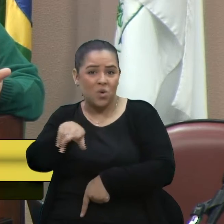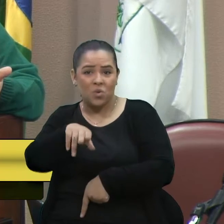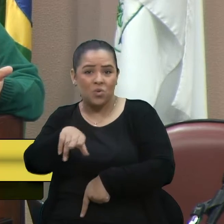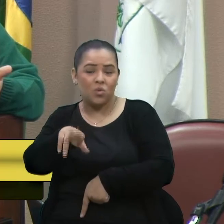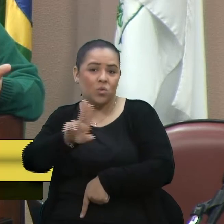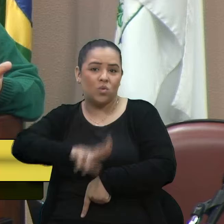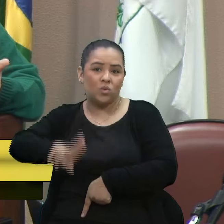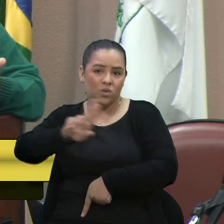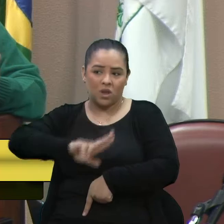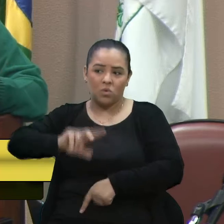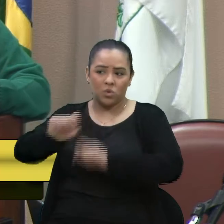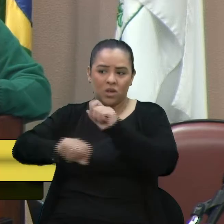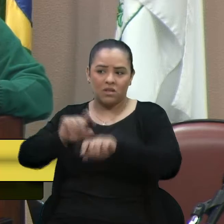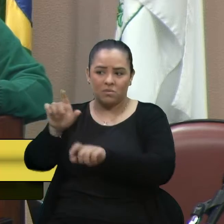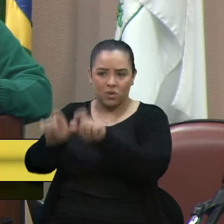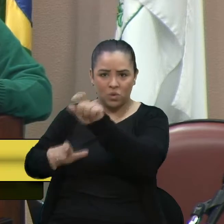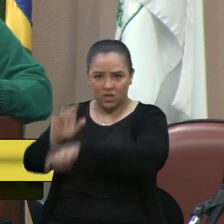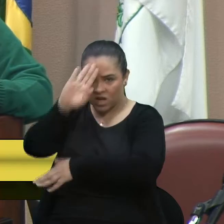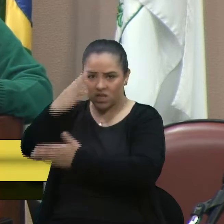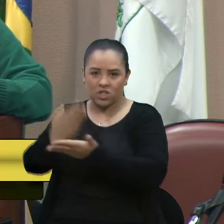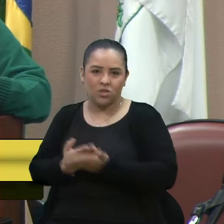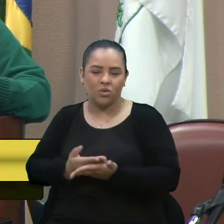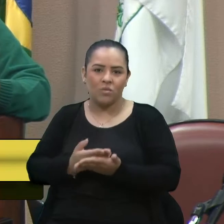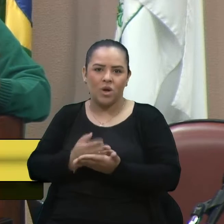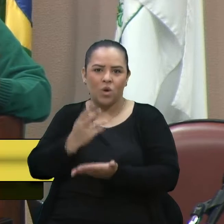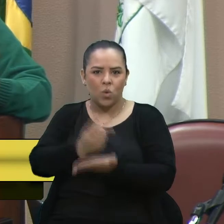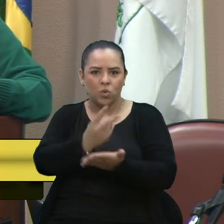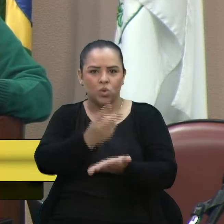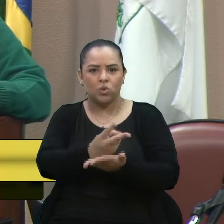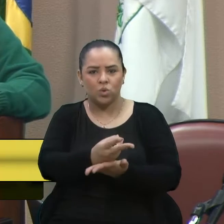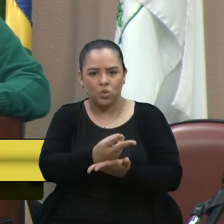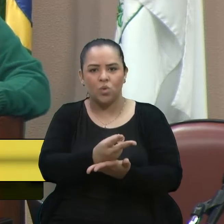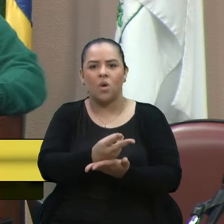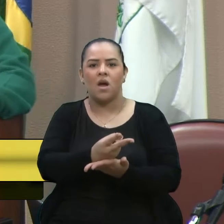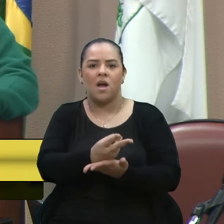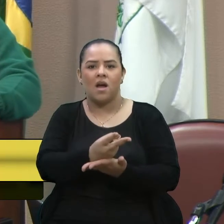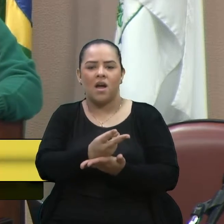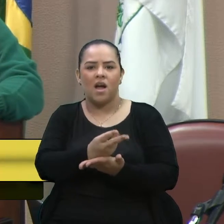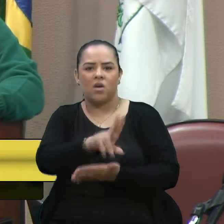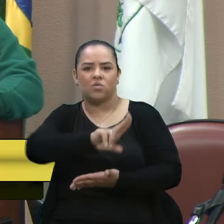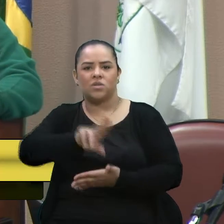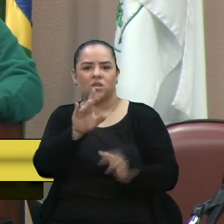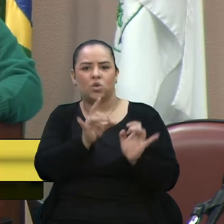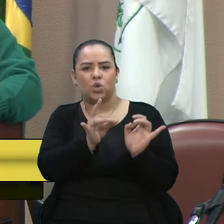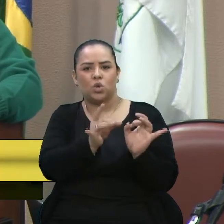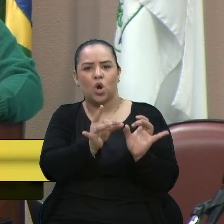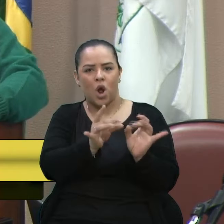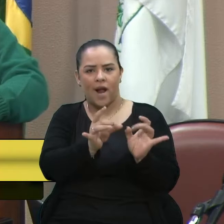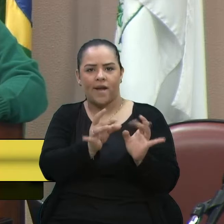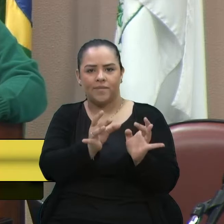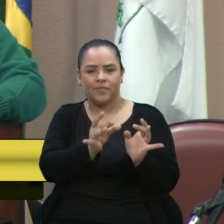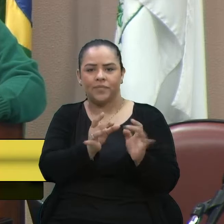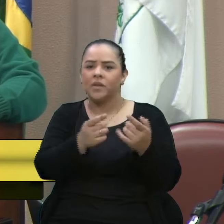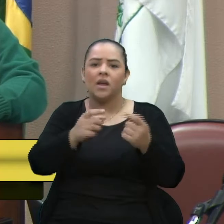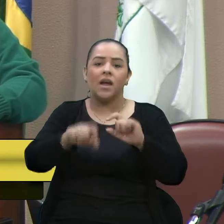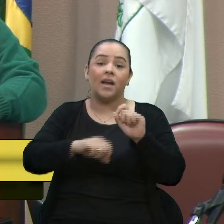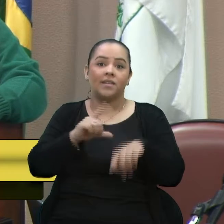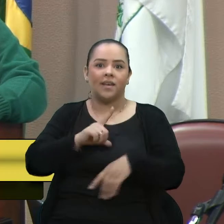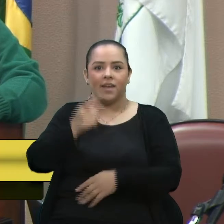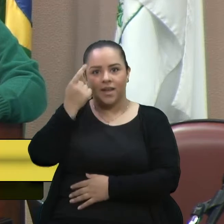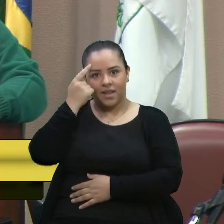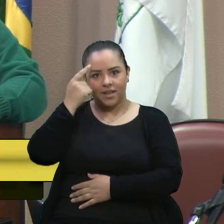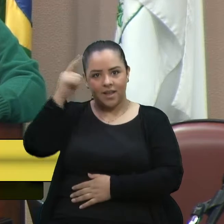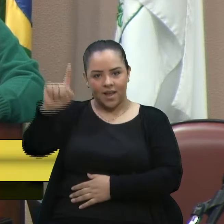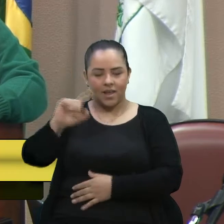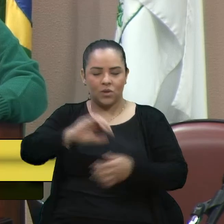fé das pessoas, para se alimentar de um vício, não se alimentar de alimento. Aí então surgiu a ideia, através do Freijam e Bêtega, do